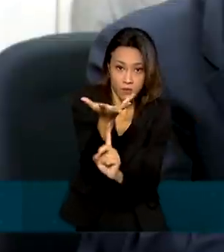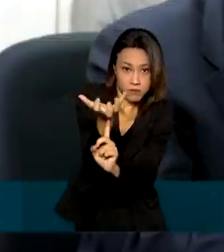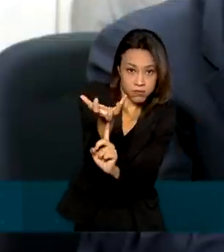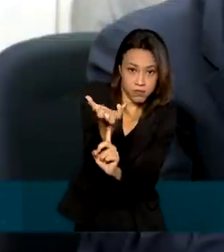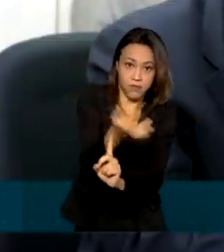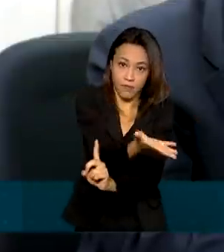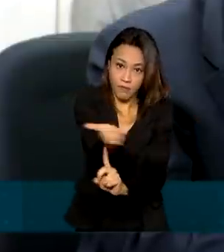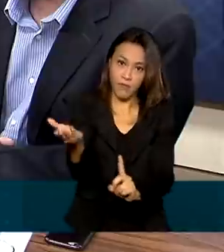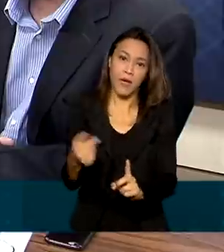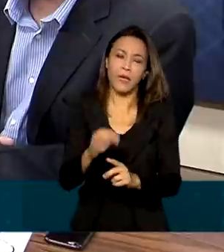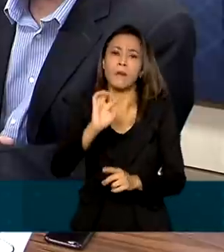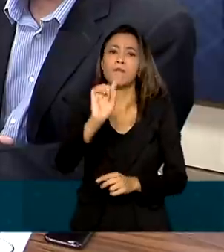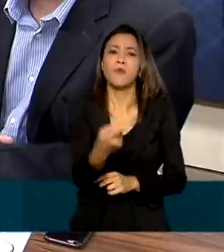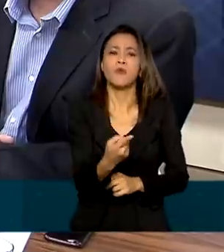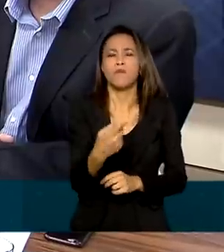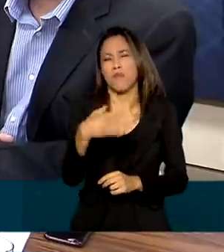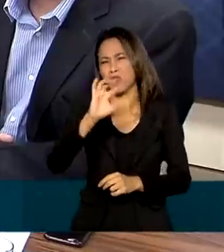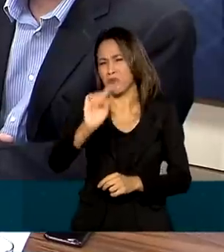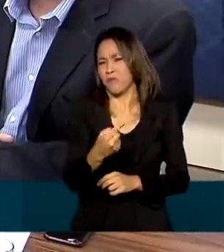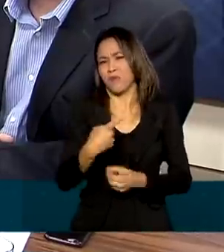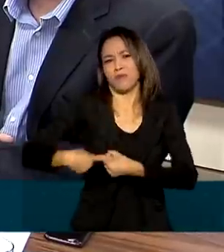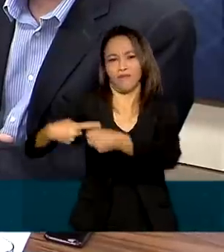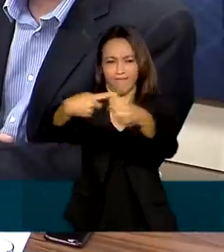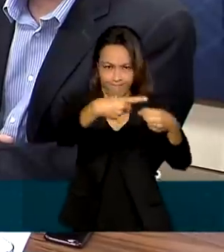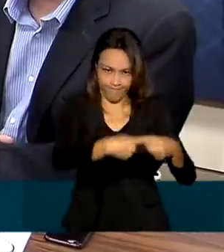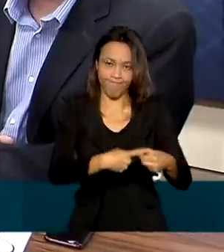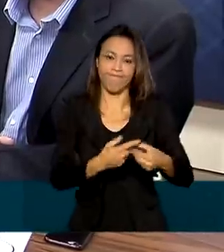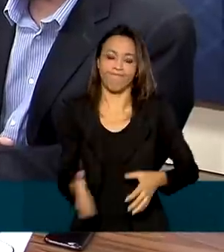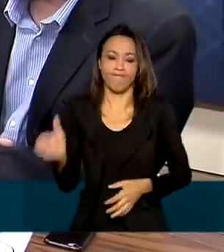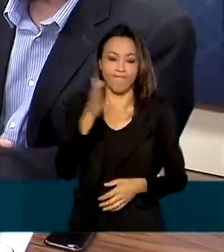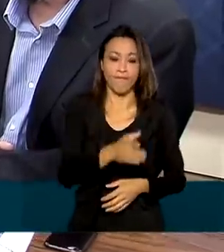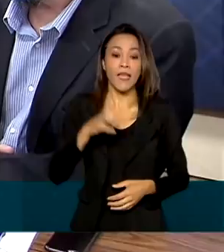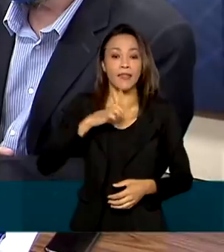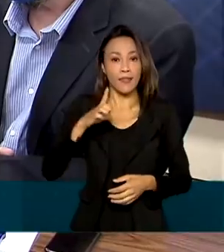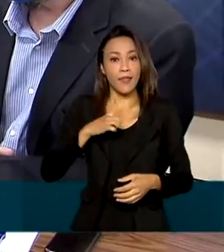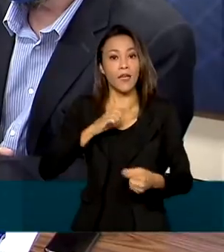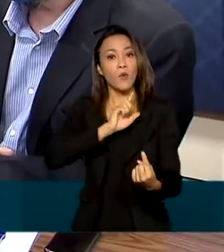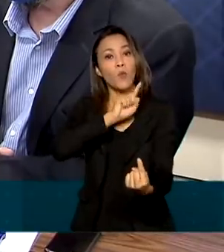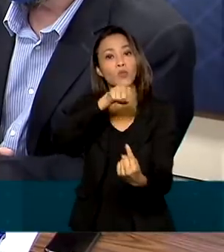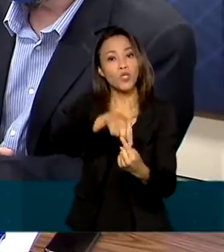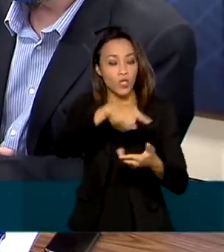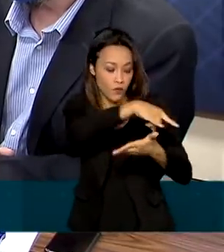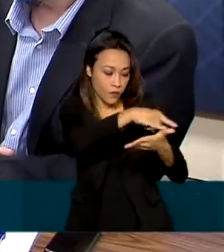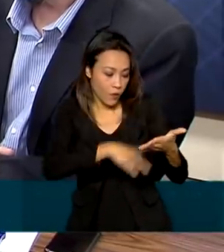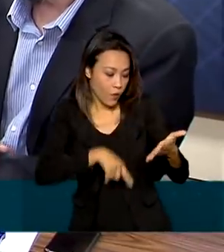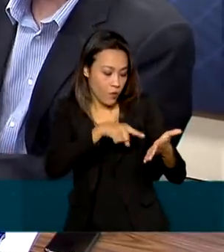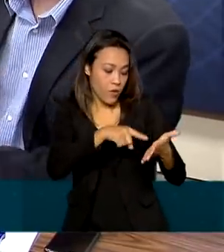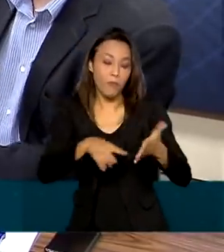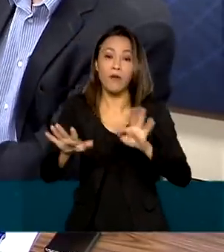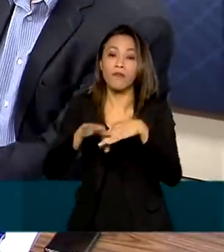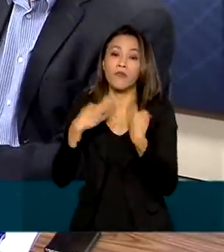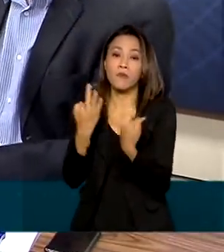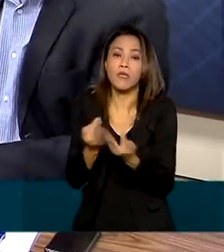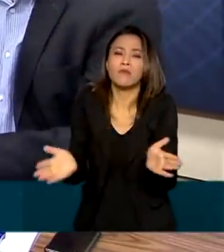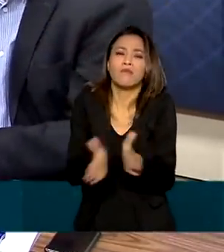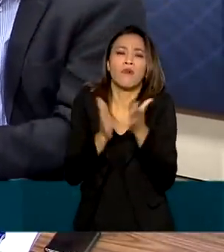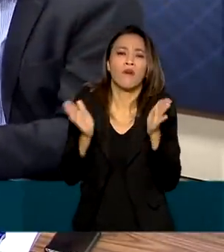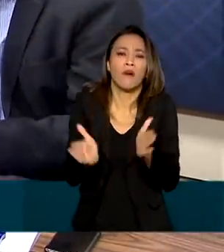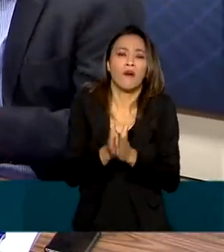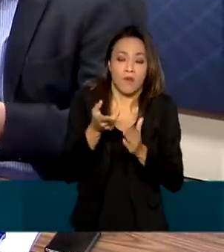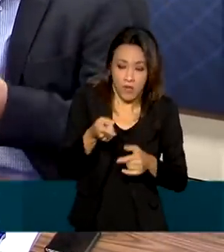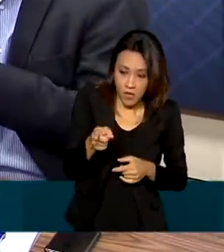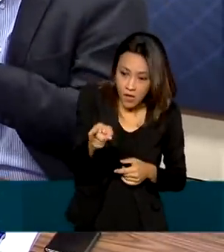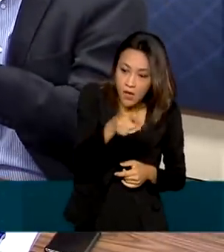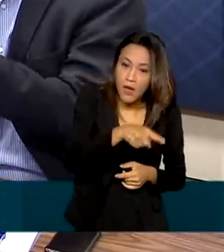.638 municípios. A portaria assinada traz ainda metas e diretrizes para famílias de baixa renda que deverão ter